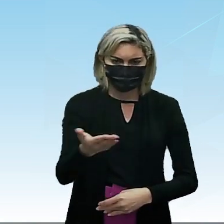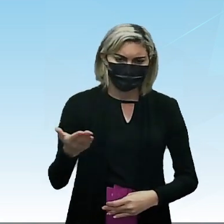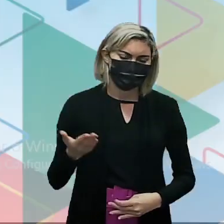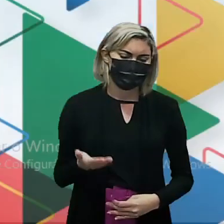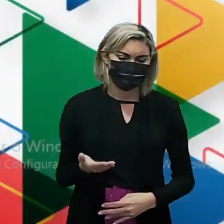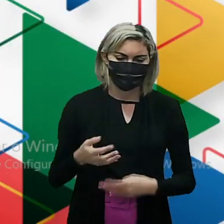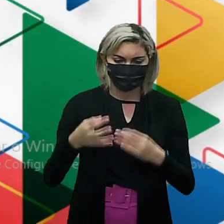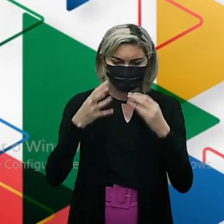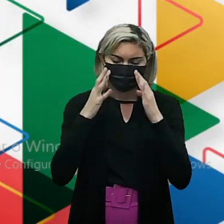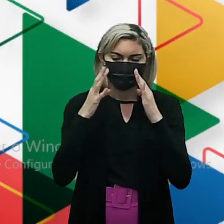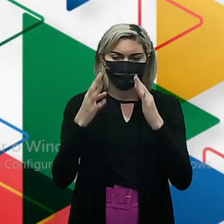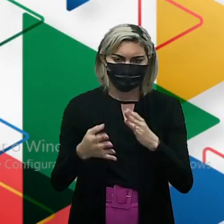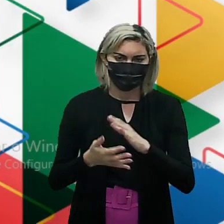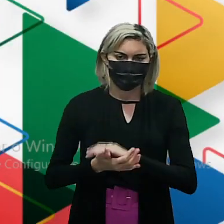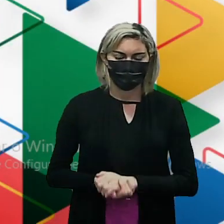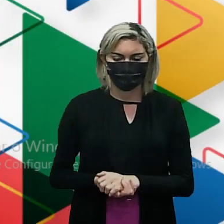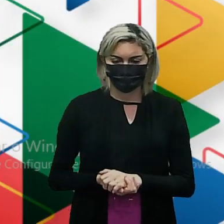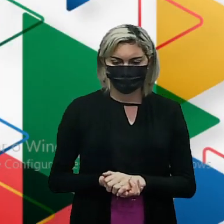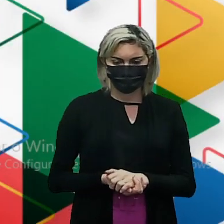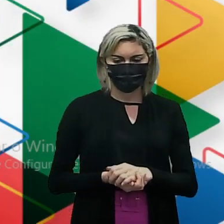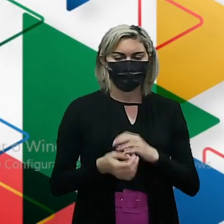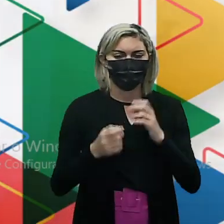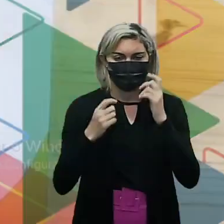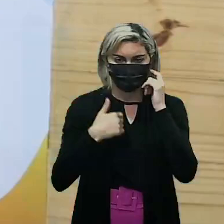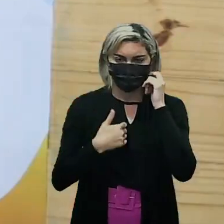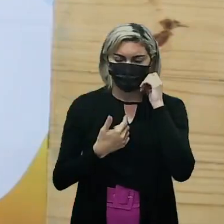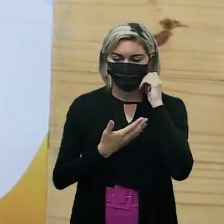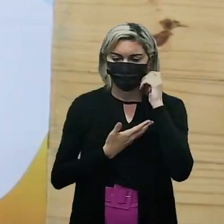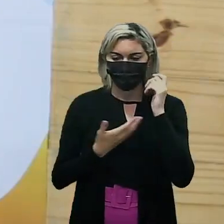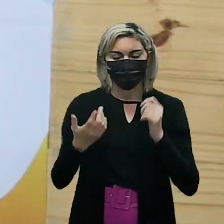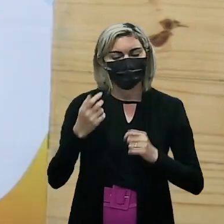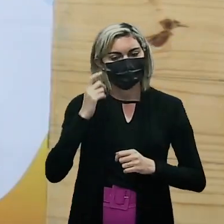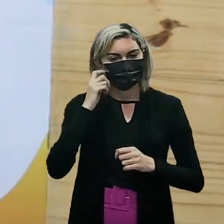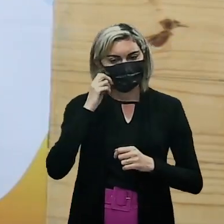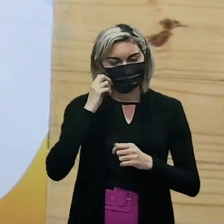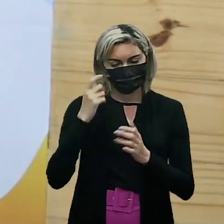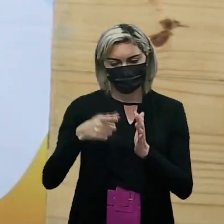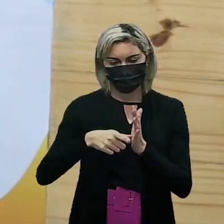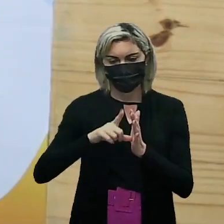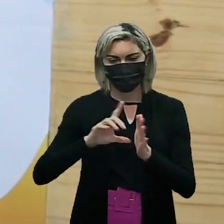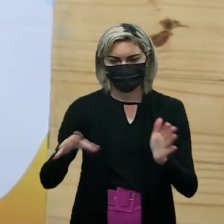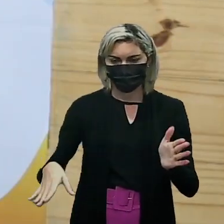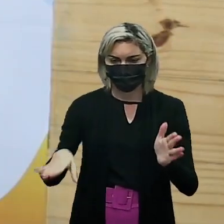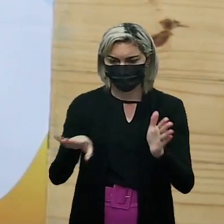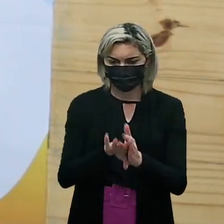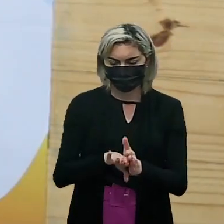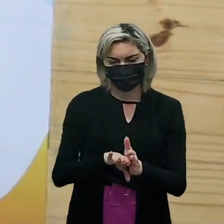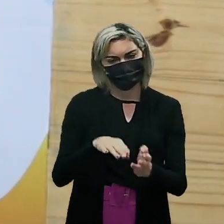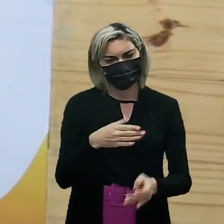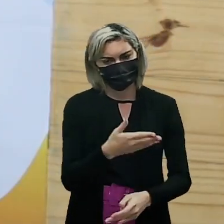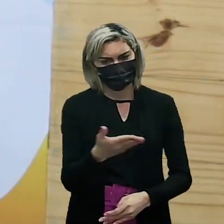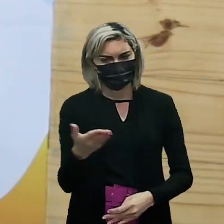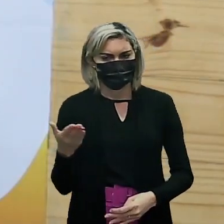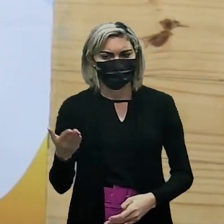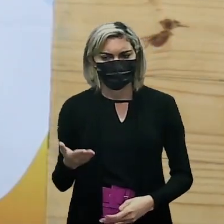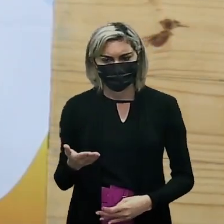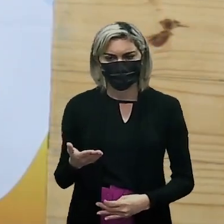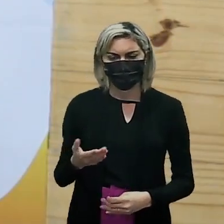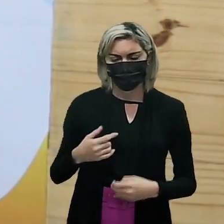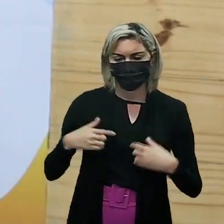Presta atenção Olha pra mim Meu amiguinho Antes de chegar Nessa parte Você